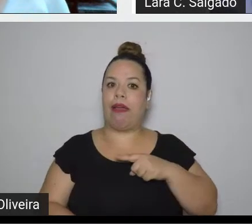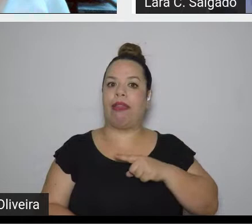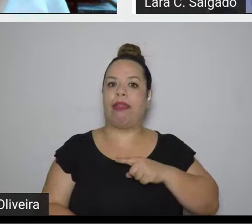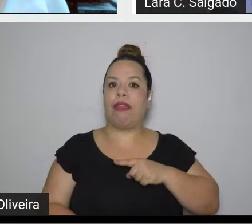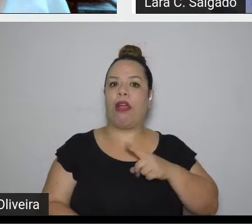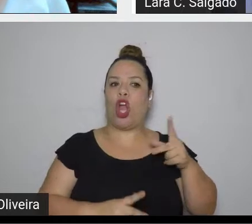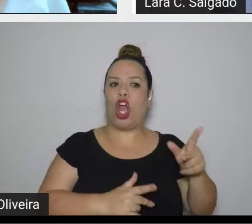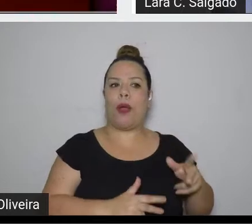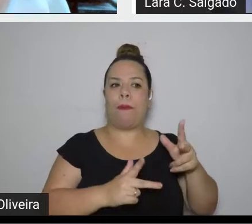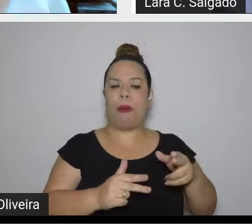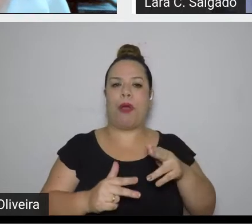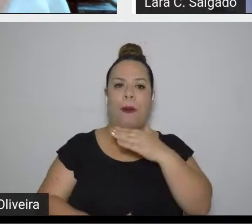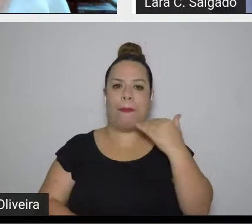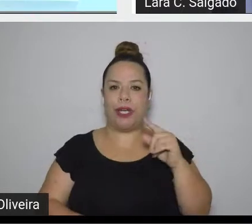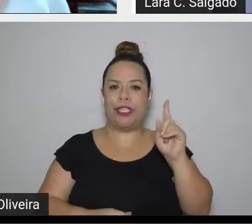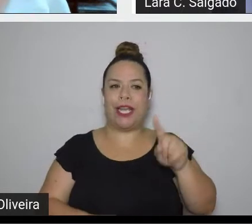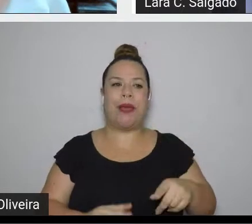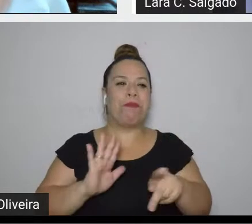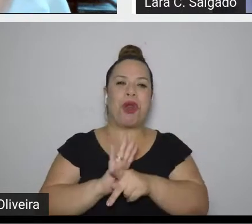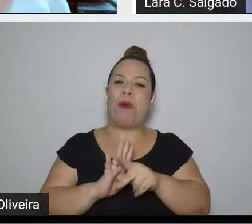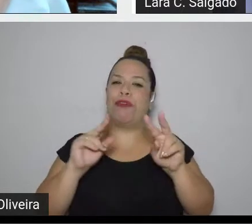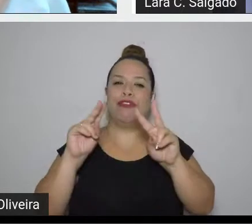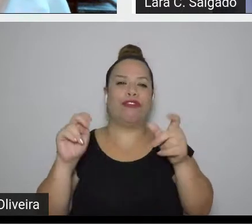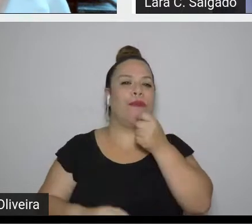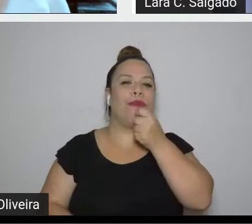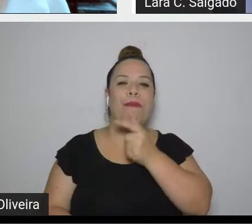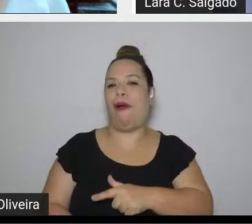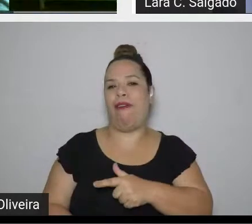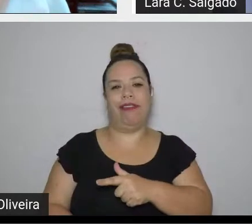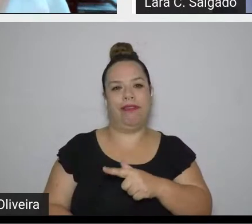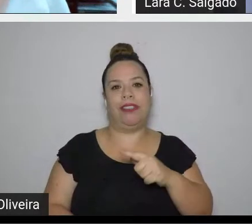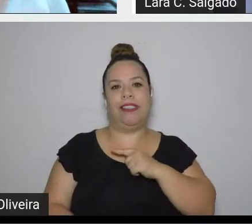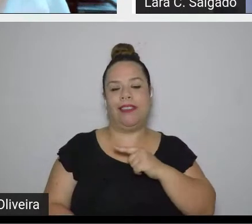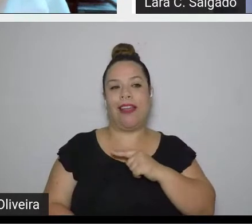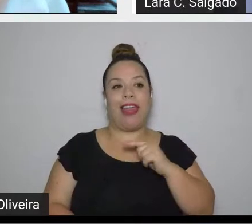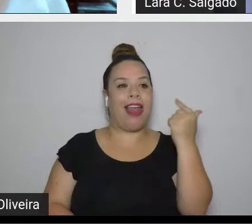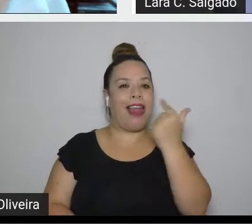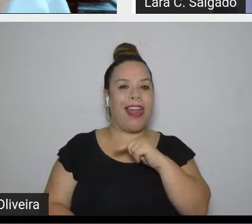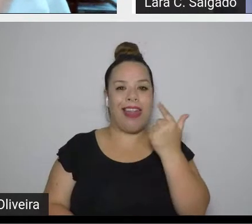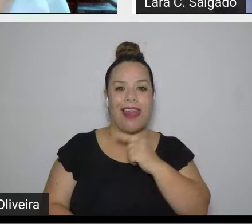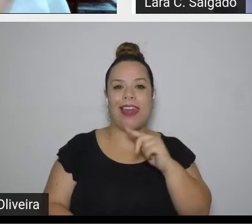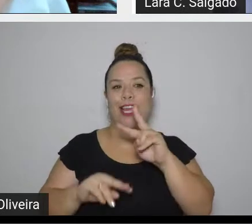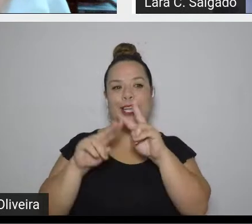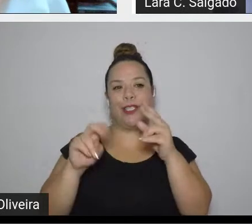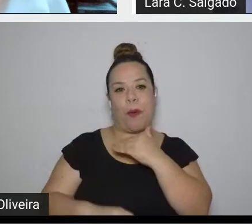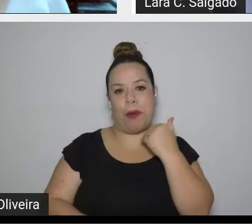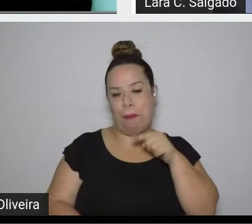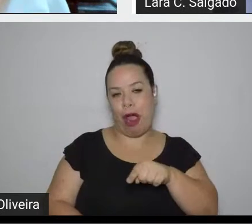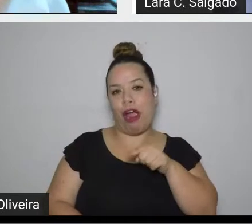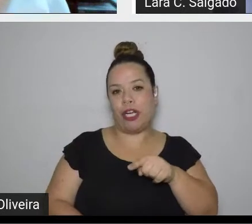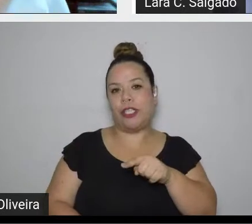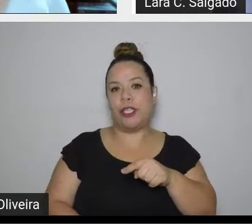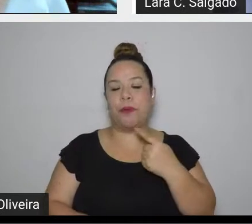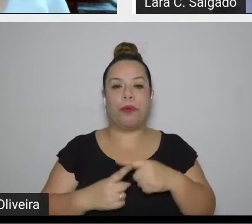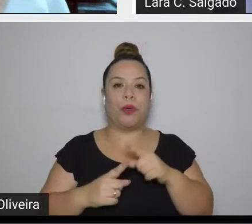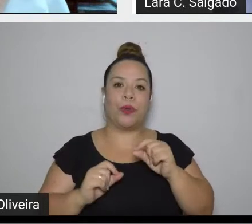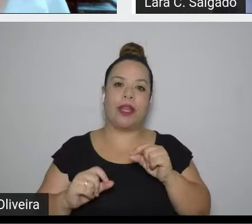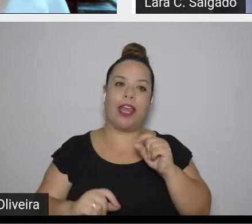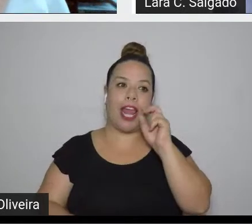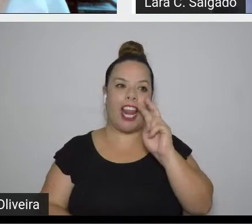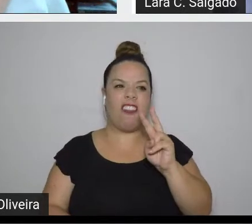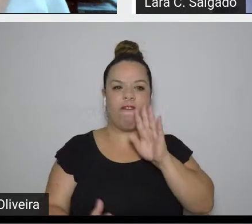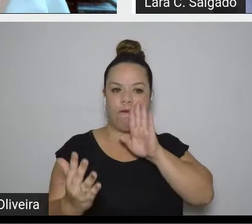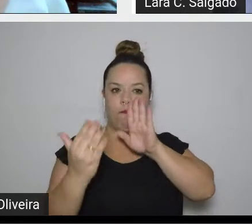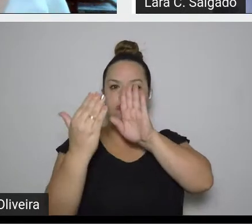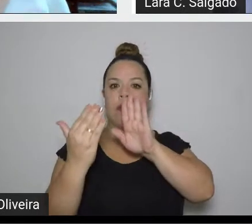não é? Ele ri da morte porque ele a viu de perto,